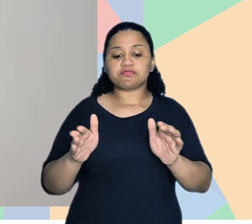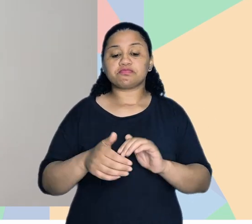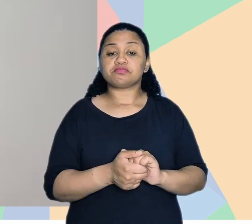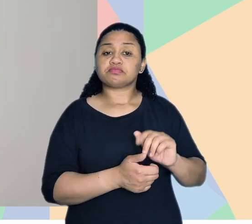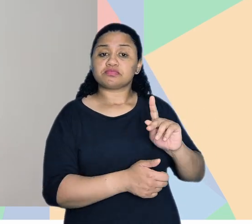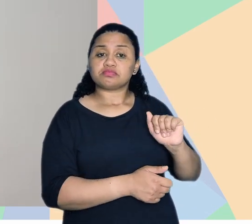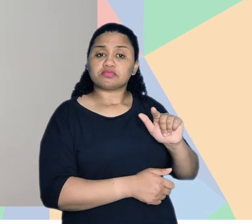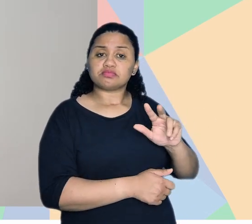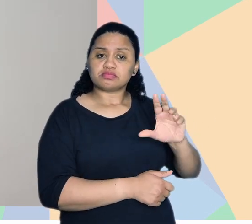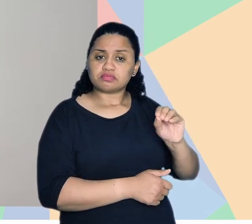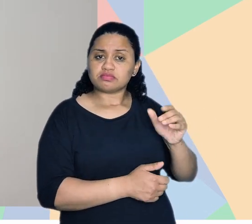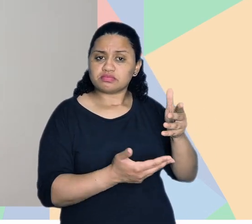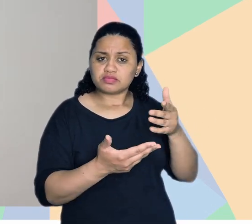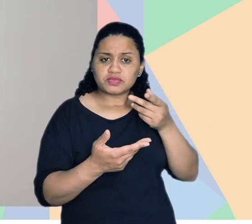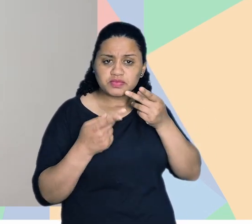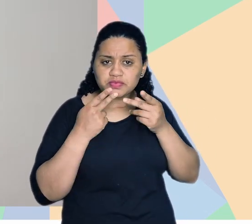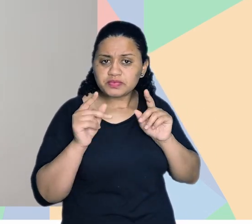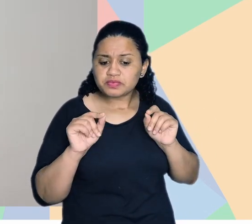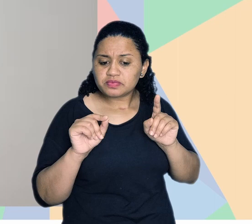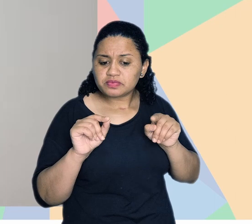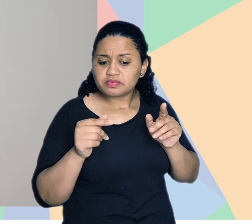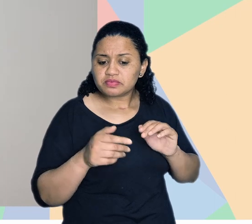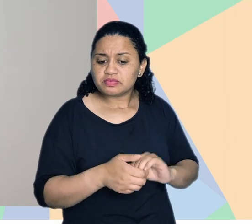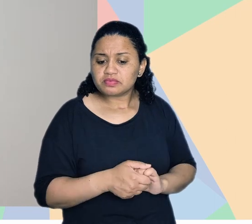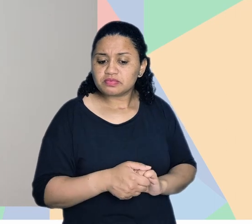com a acessibilidade. Paulo, você queria falar alguma coisa?